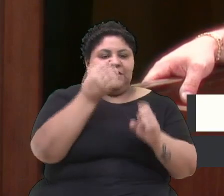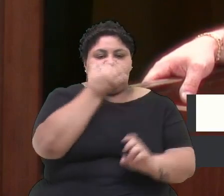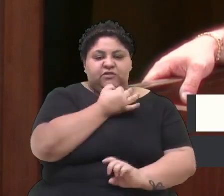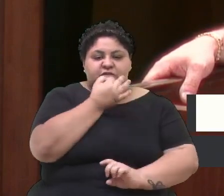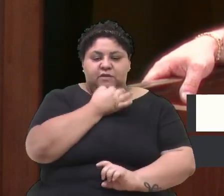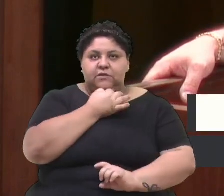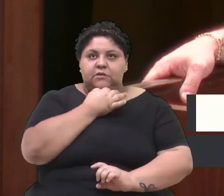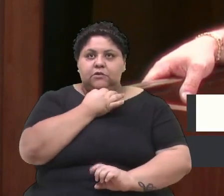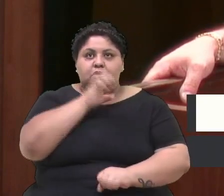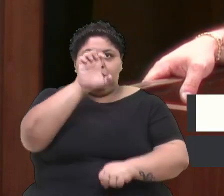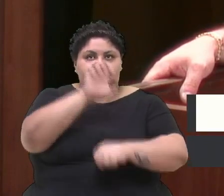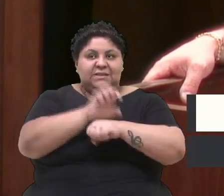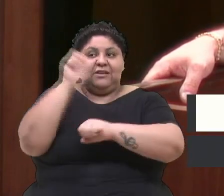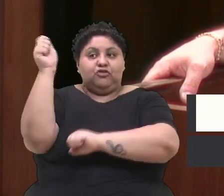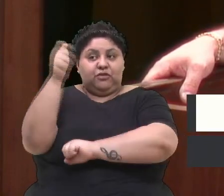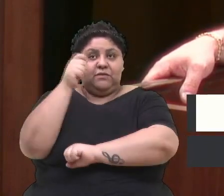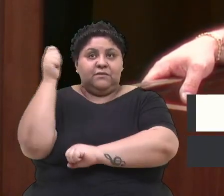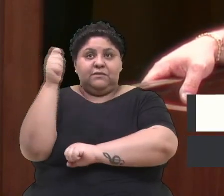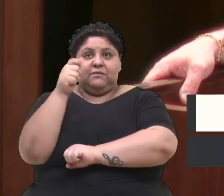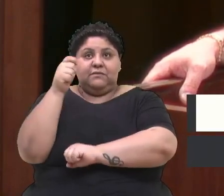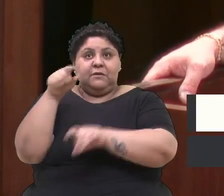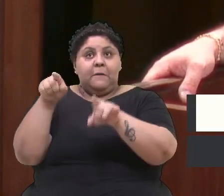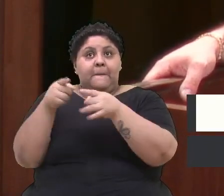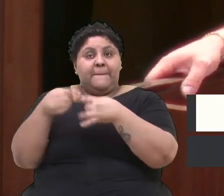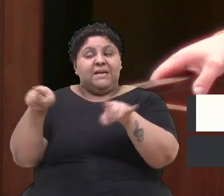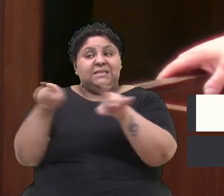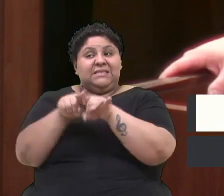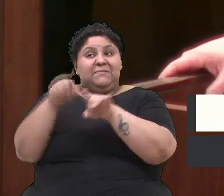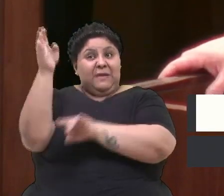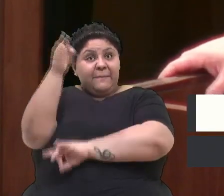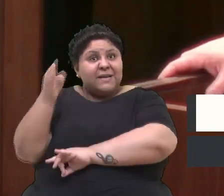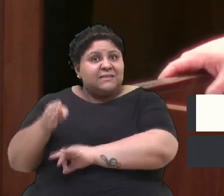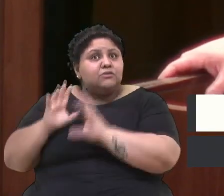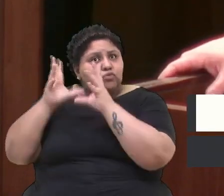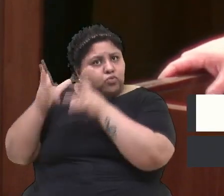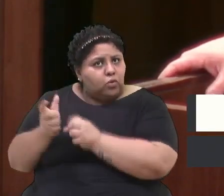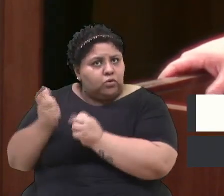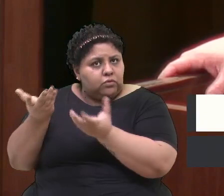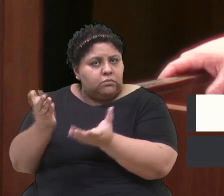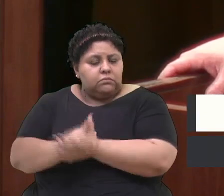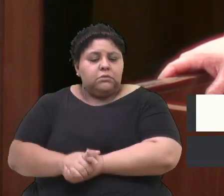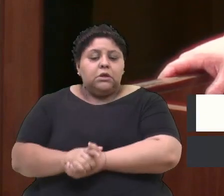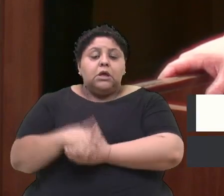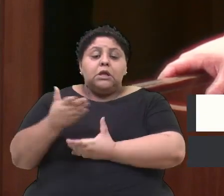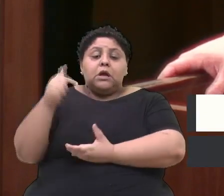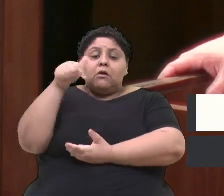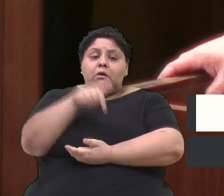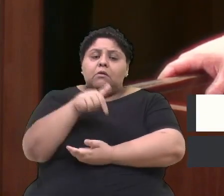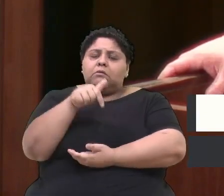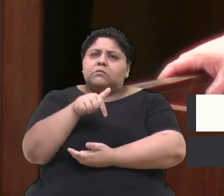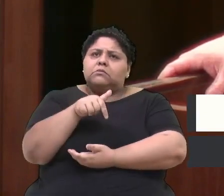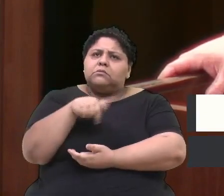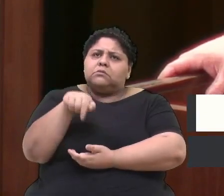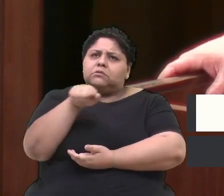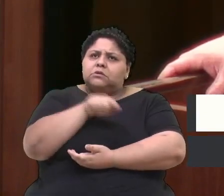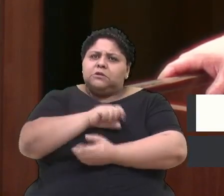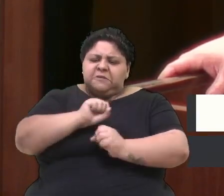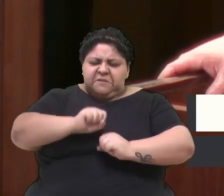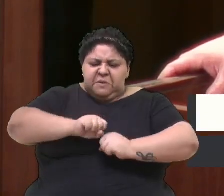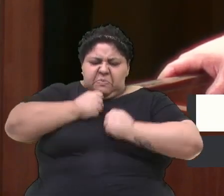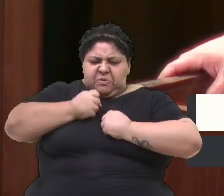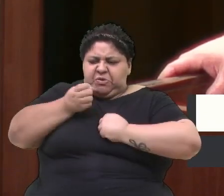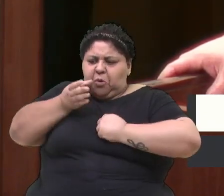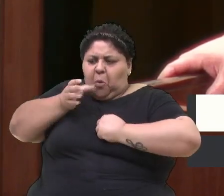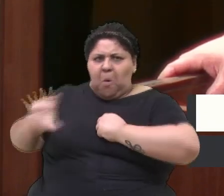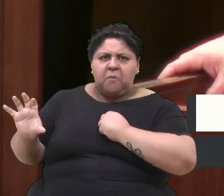Sul, para o estado do Rio Grande do Sul, mas a nível nacional, a nível de Brasil. Então, aqui cabe ao nosso repúdio, à